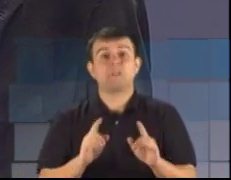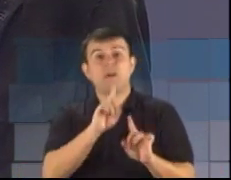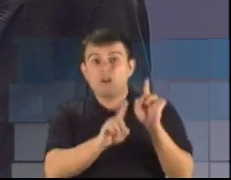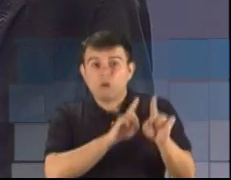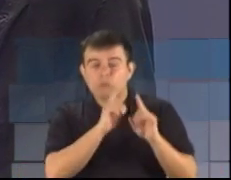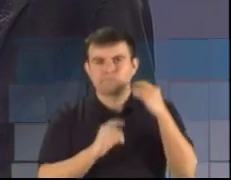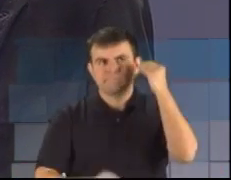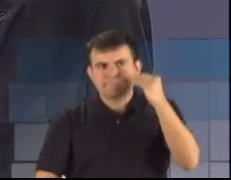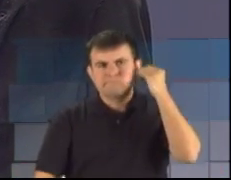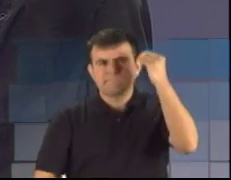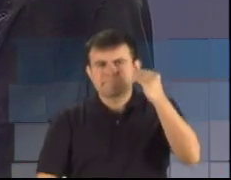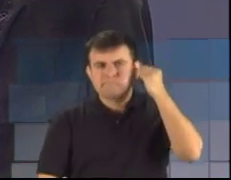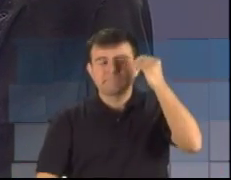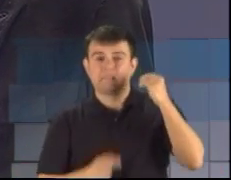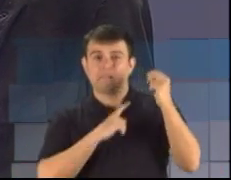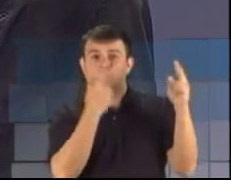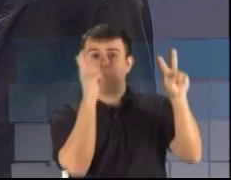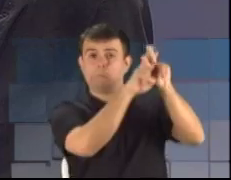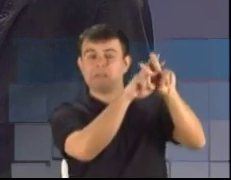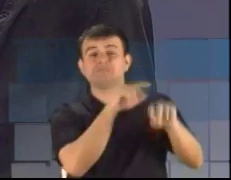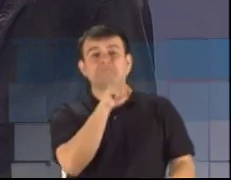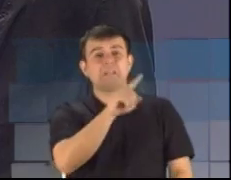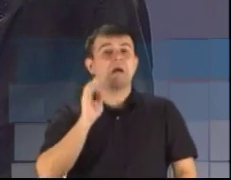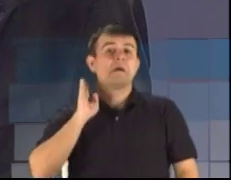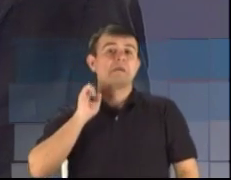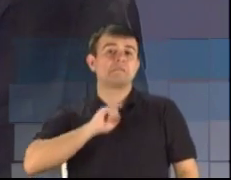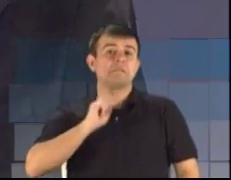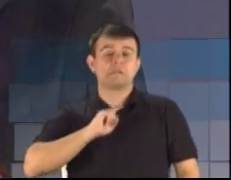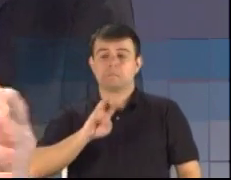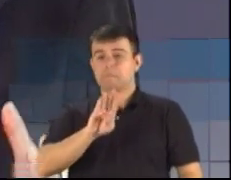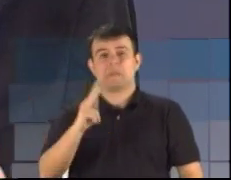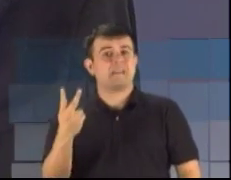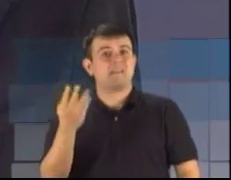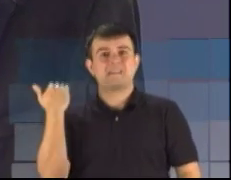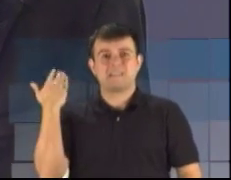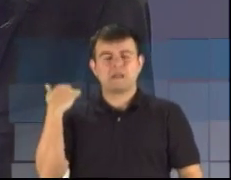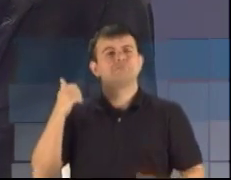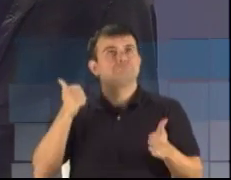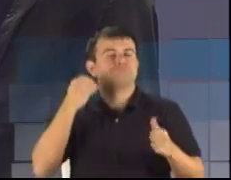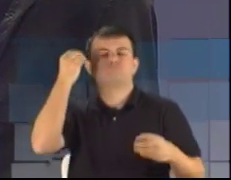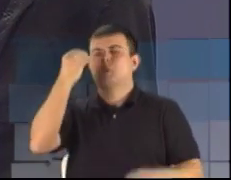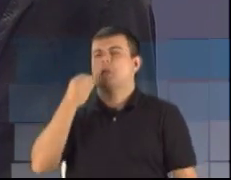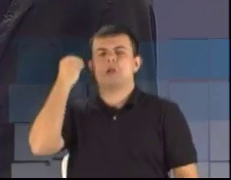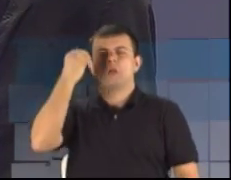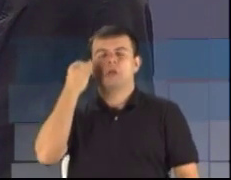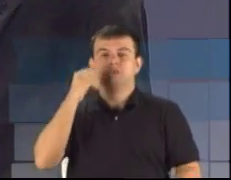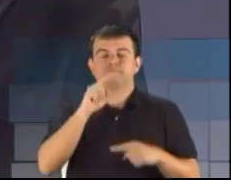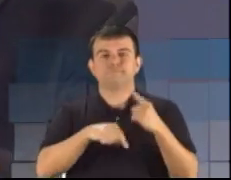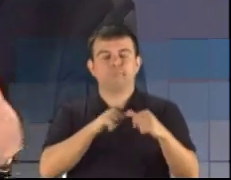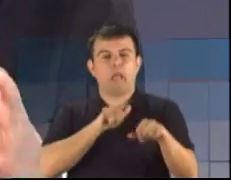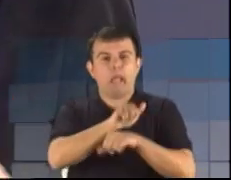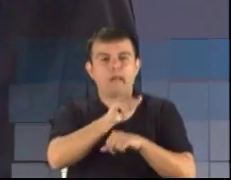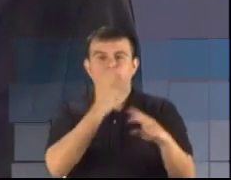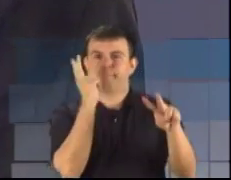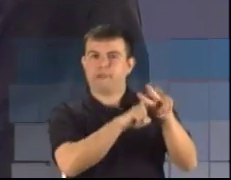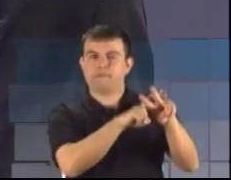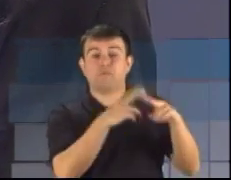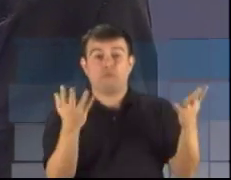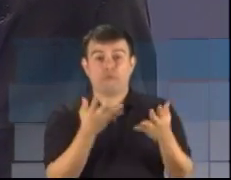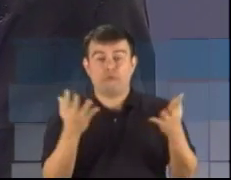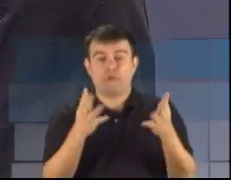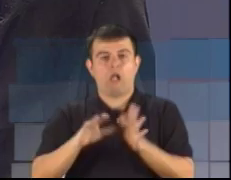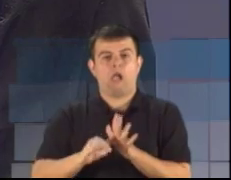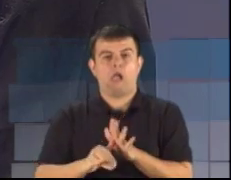na Papuda, em Belo Horizonte. E que se diziam experientes. E que, naturalmente, trouxeram esses escandos para o Brasil.